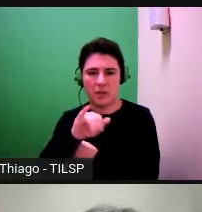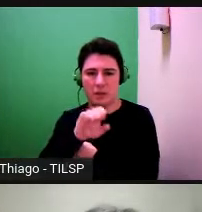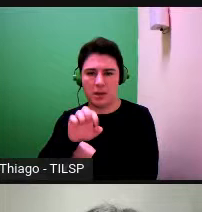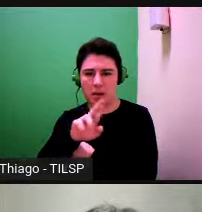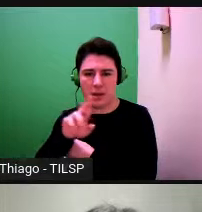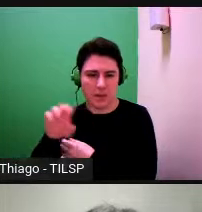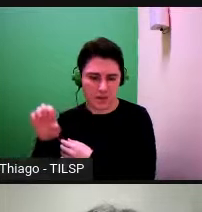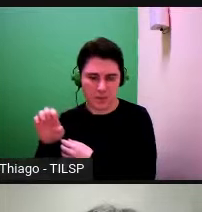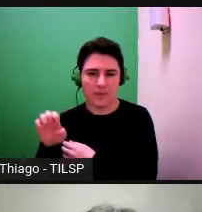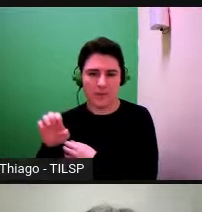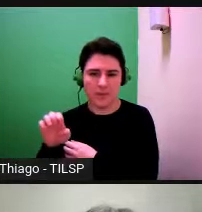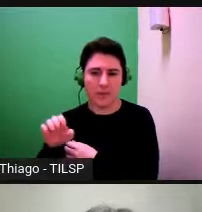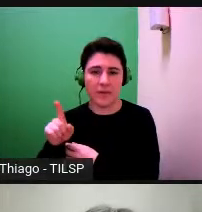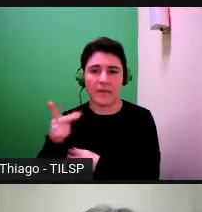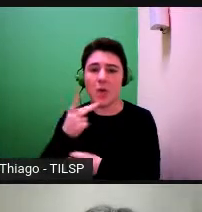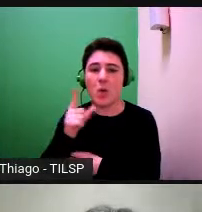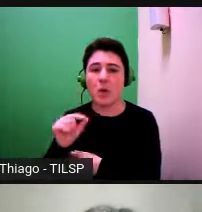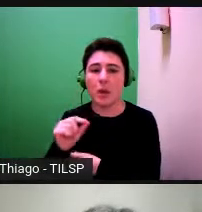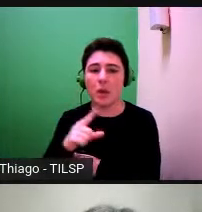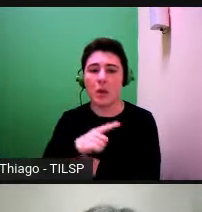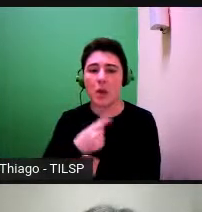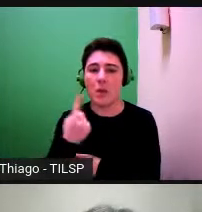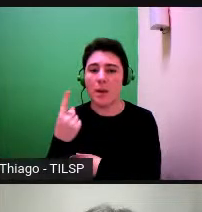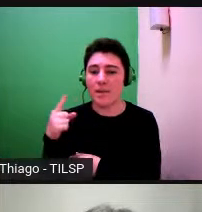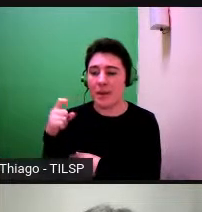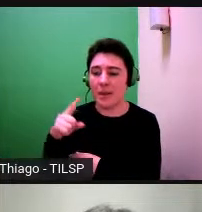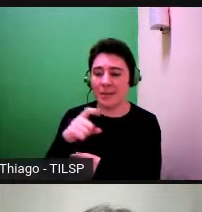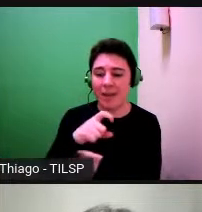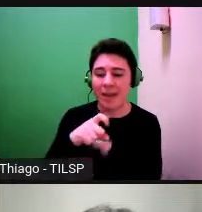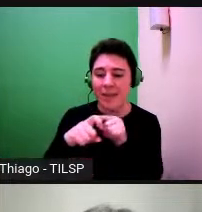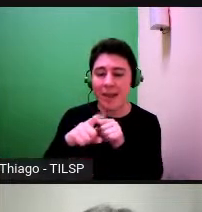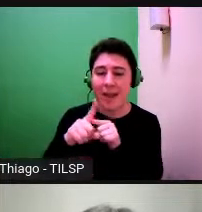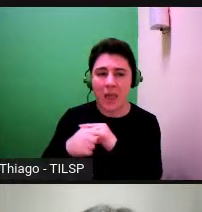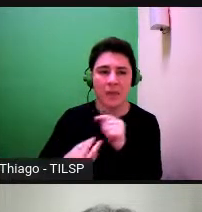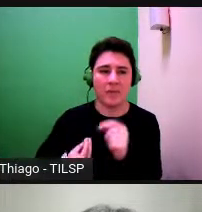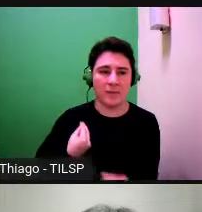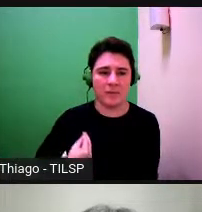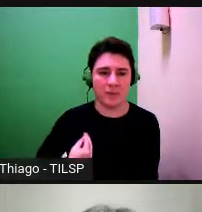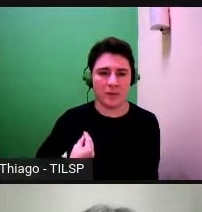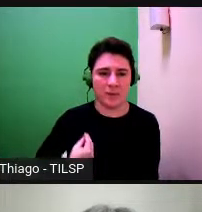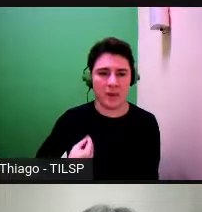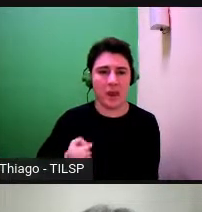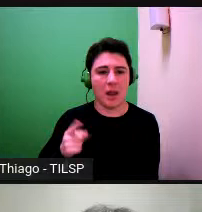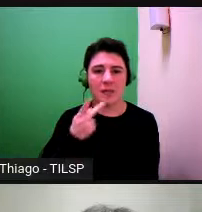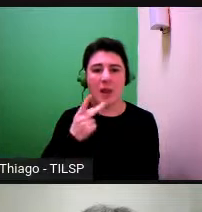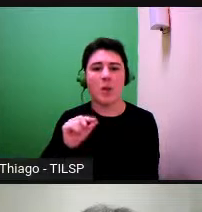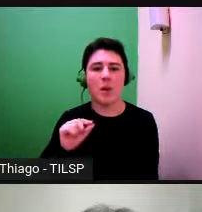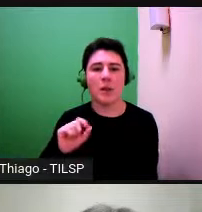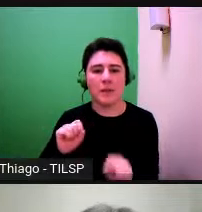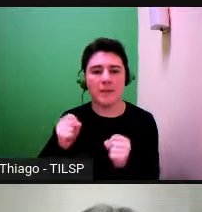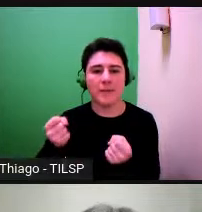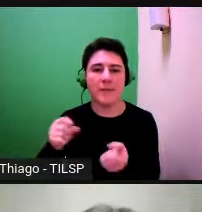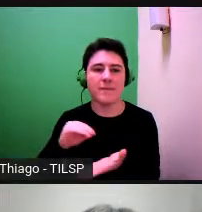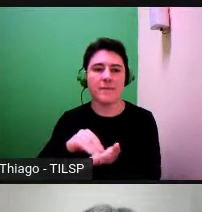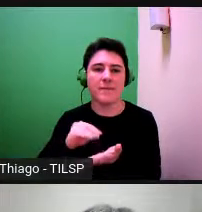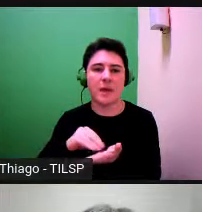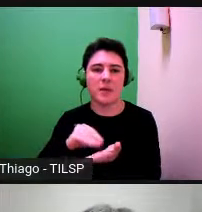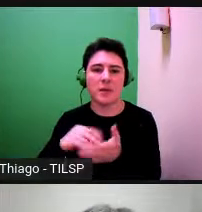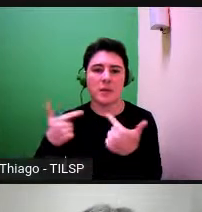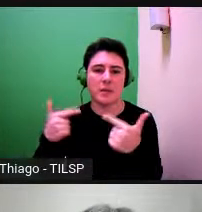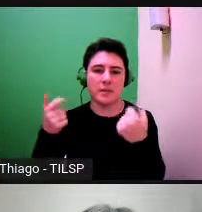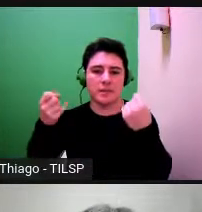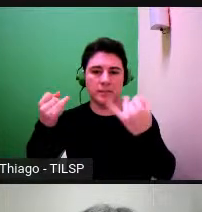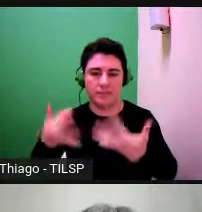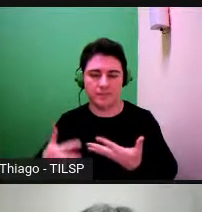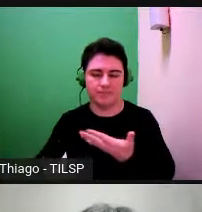ressalvou que uma bactéria é vida por isso defende que faz falta um trabalho de explicação ao público para que o impacto